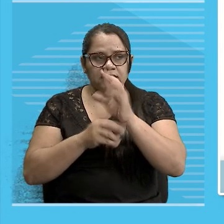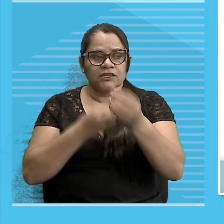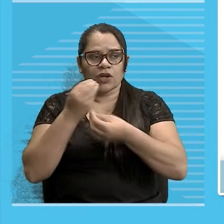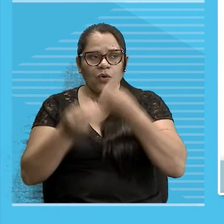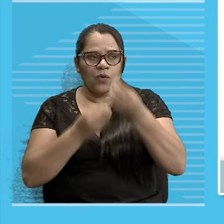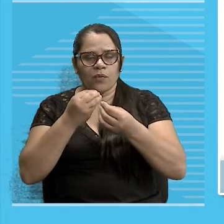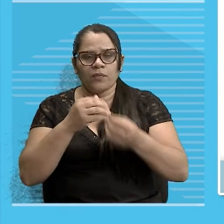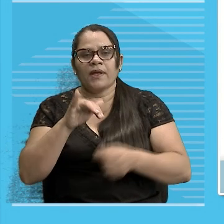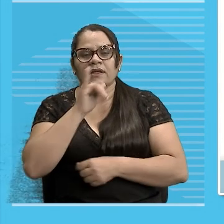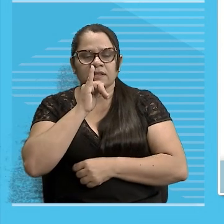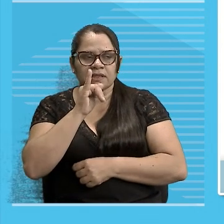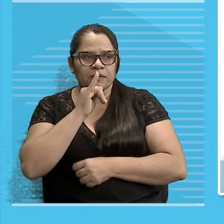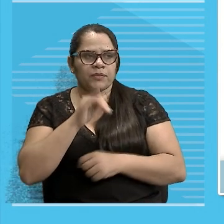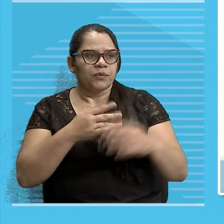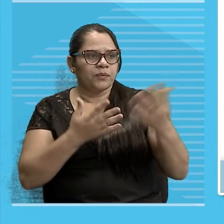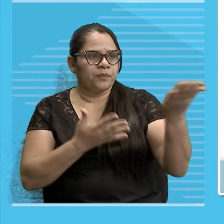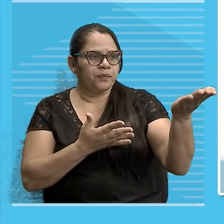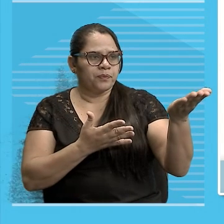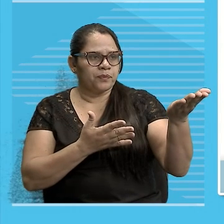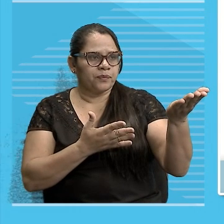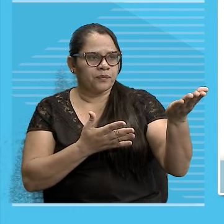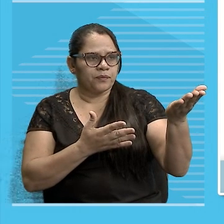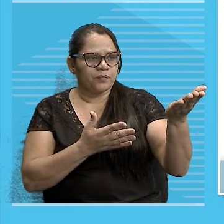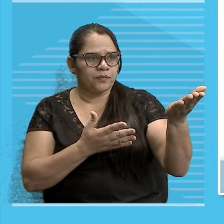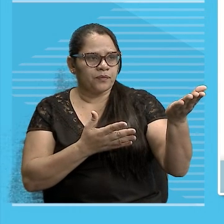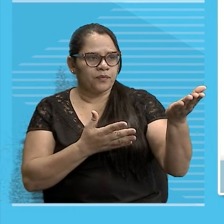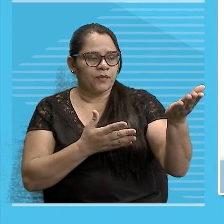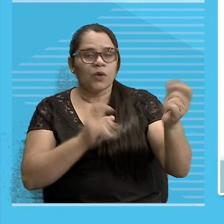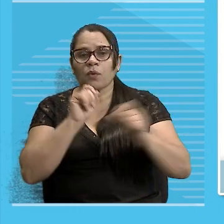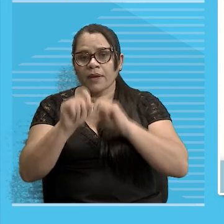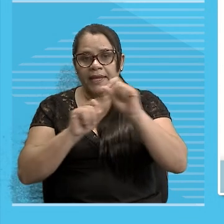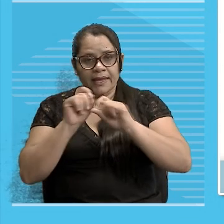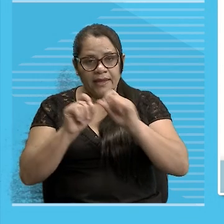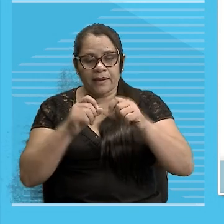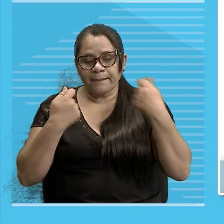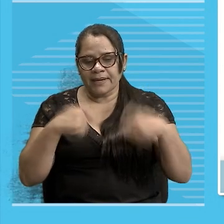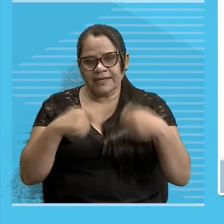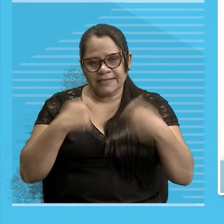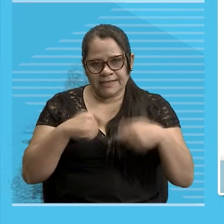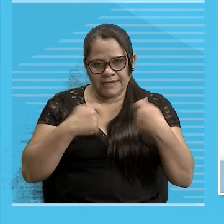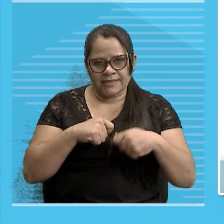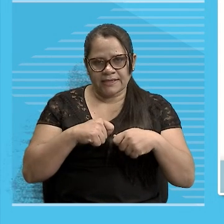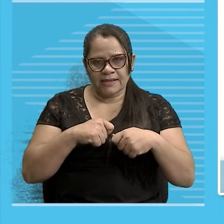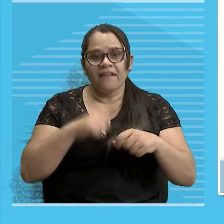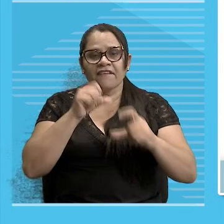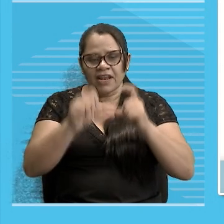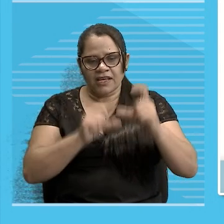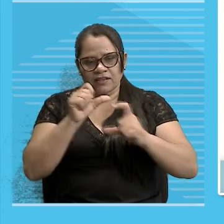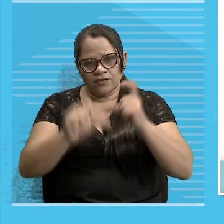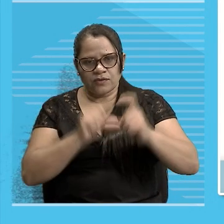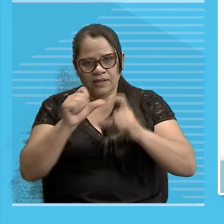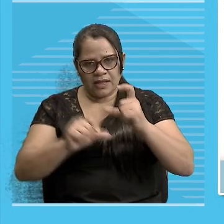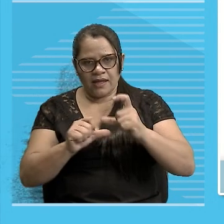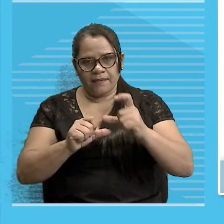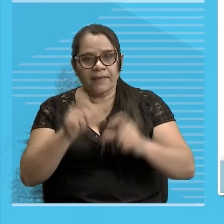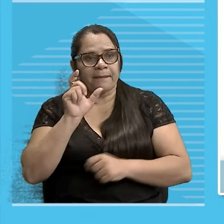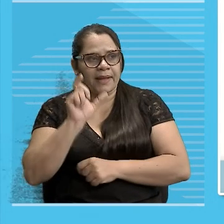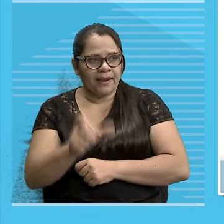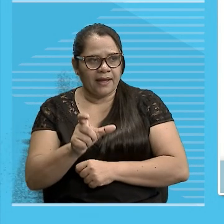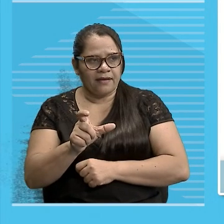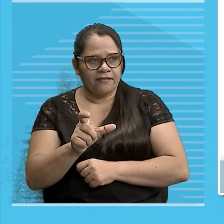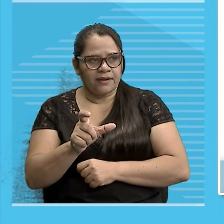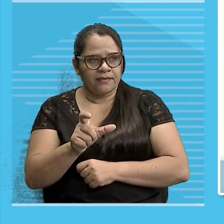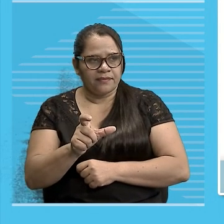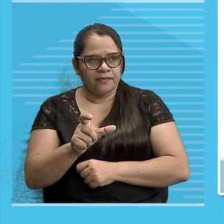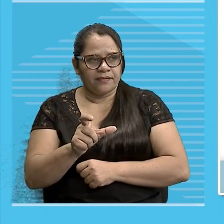Por exemplo Por que eu tenho que flexionar Caixas de fósforo? Vou explicar por que